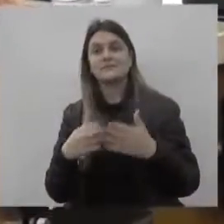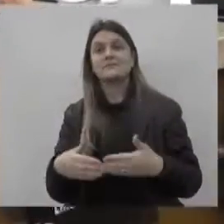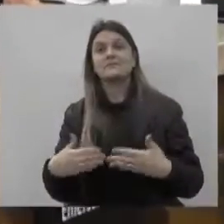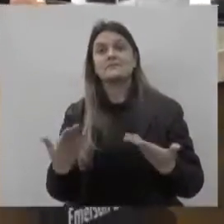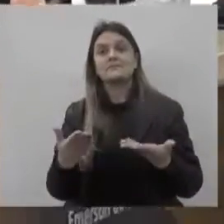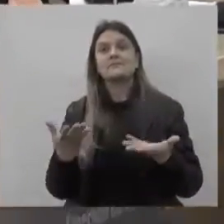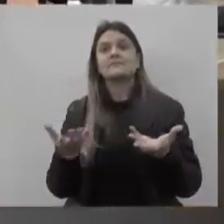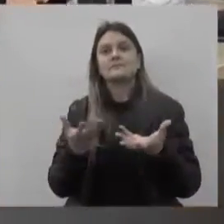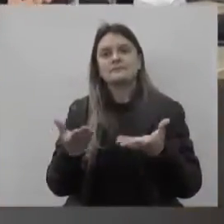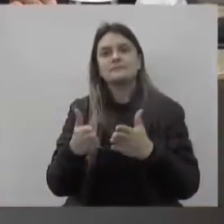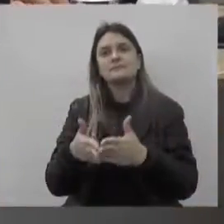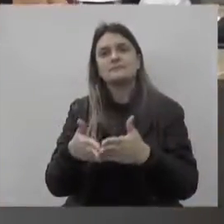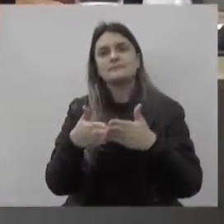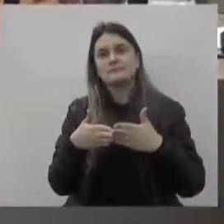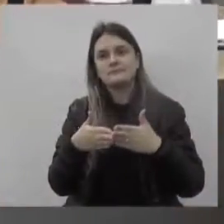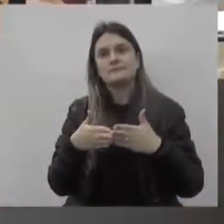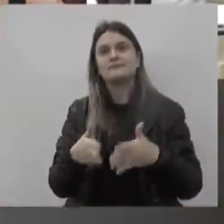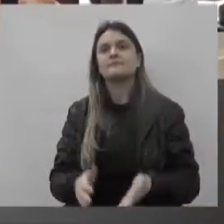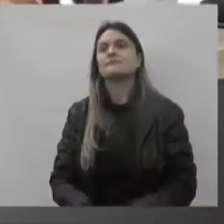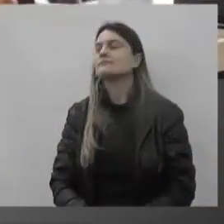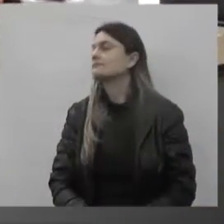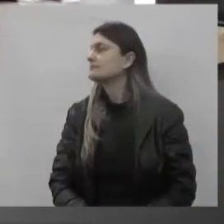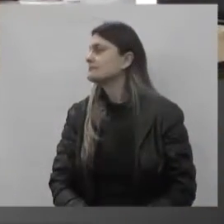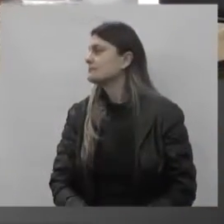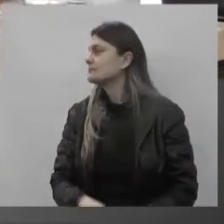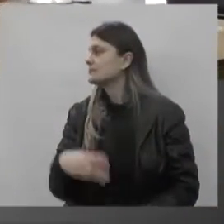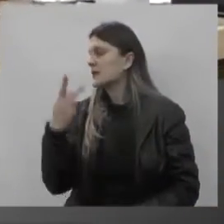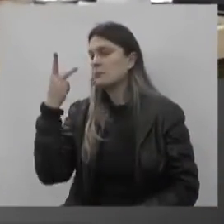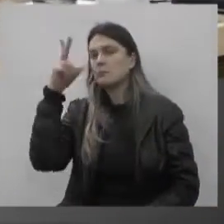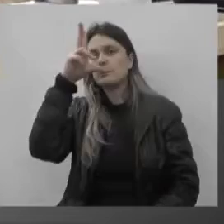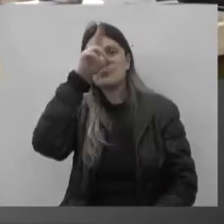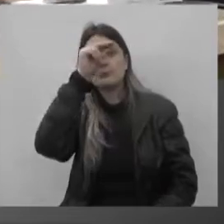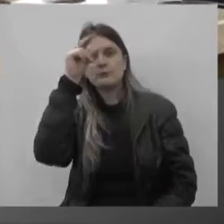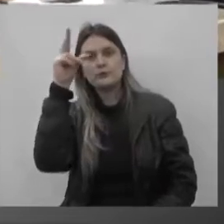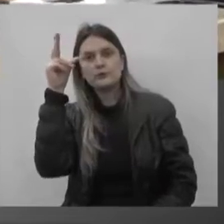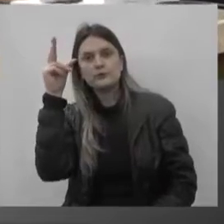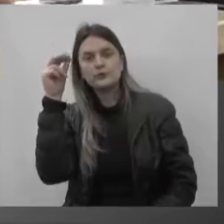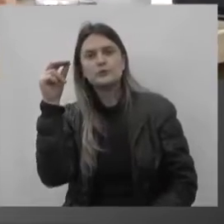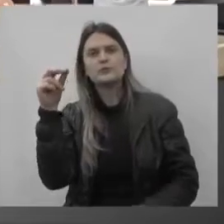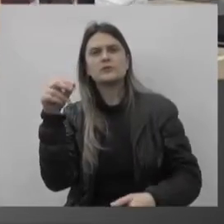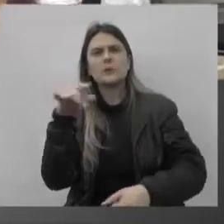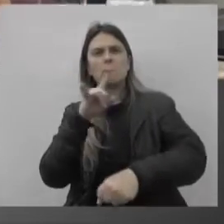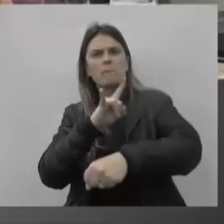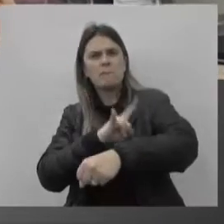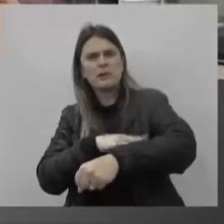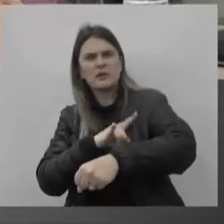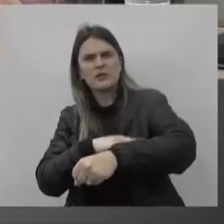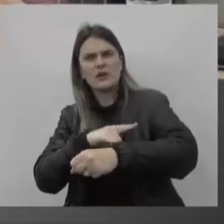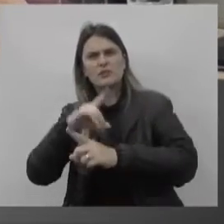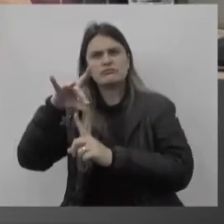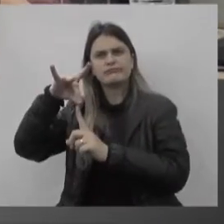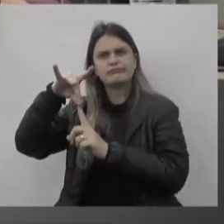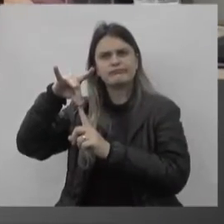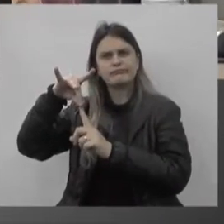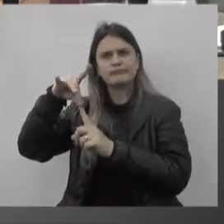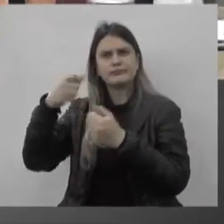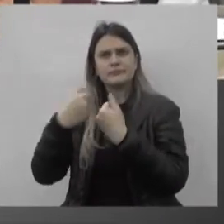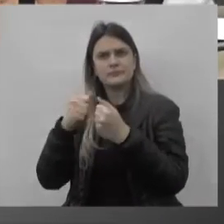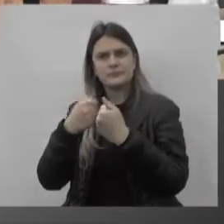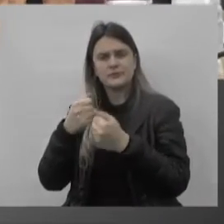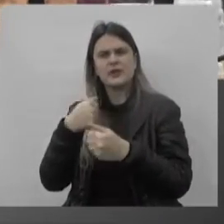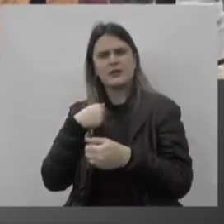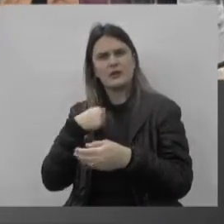Presidente, mesa diretora, caros colegas, público presente, imprensa falada, escrita, internautas. Então eu quero